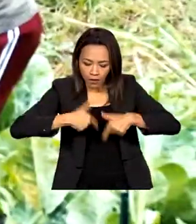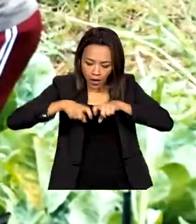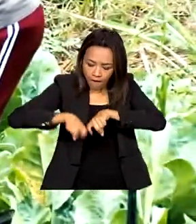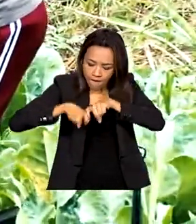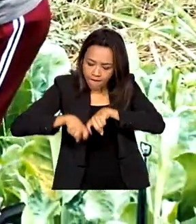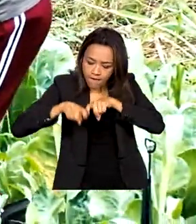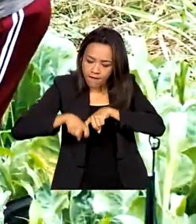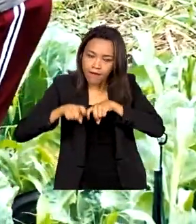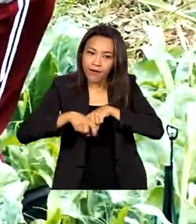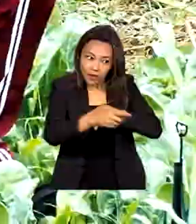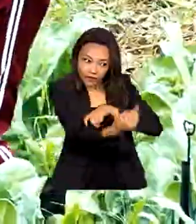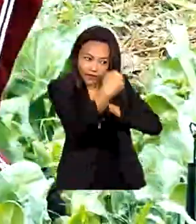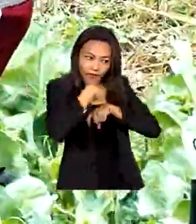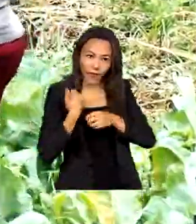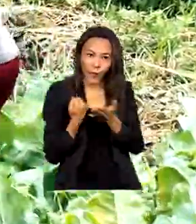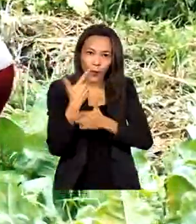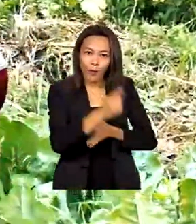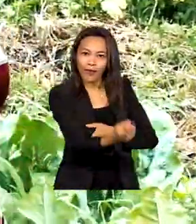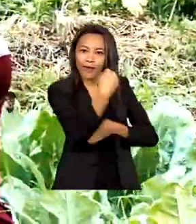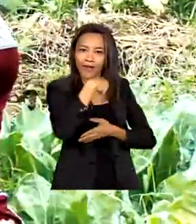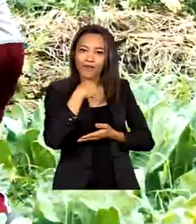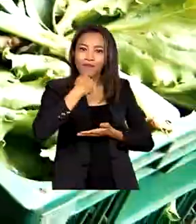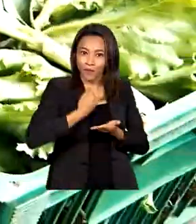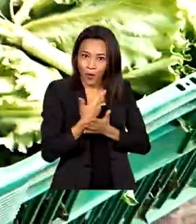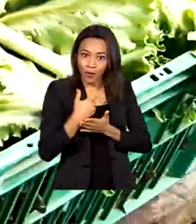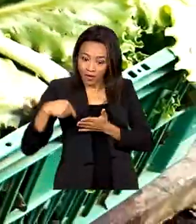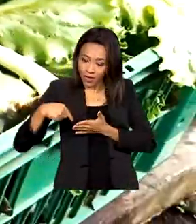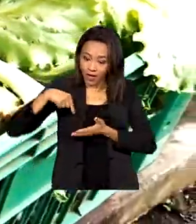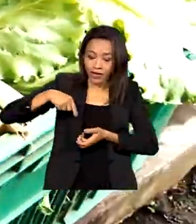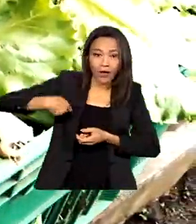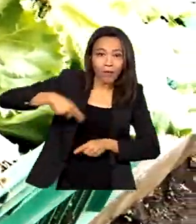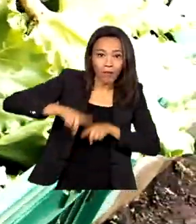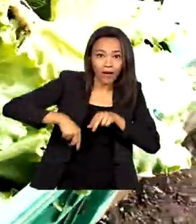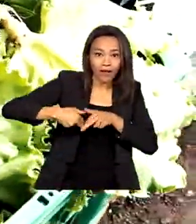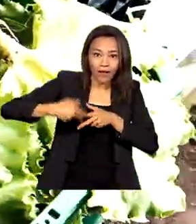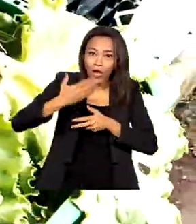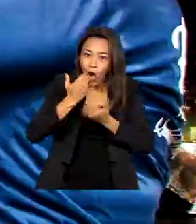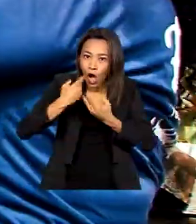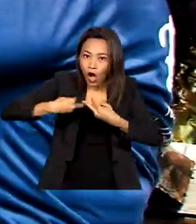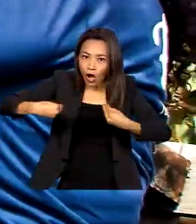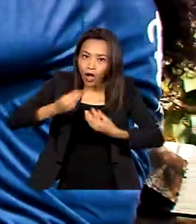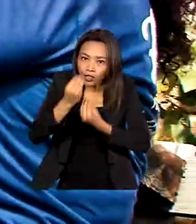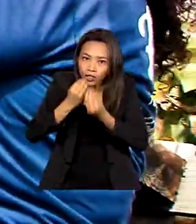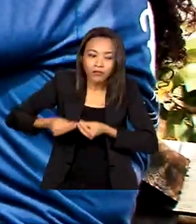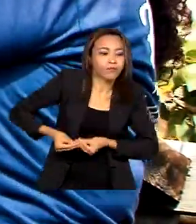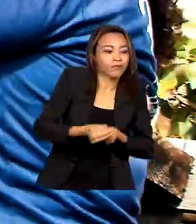comprando o seu produto e fornece às pessoas que estão necessitando de se alimentar.